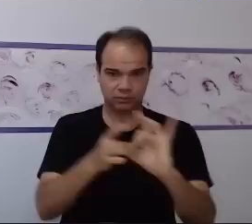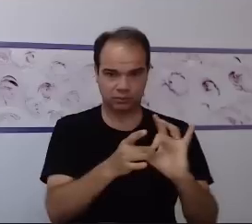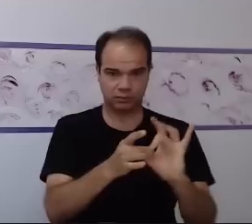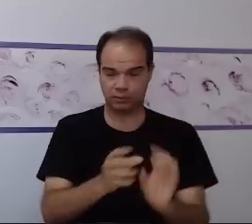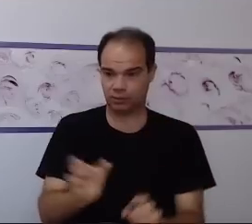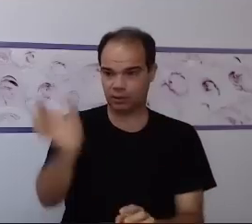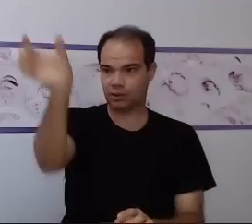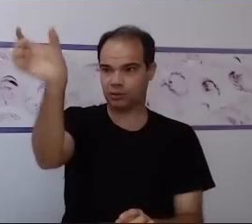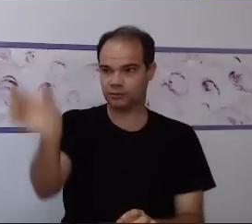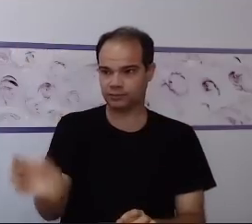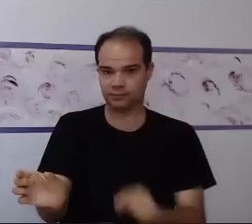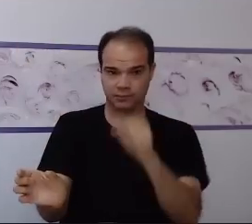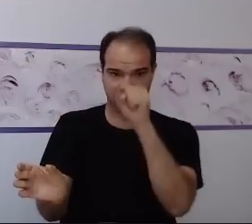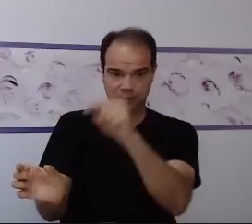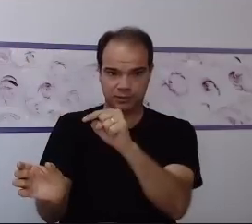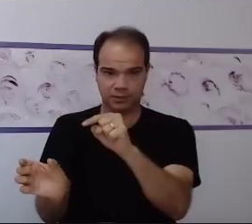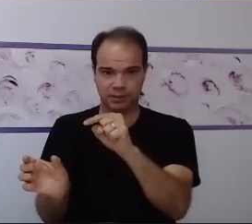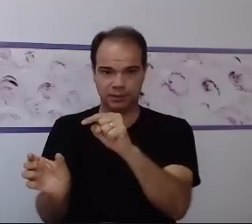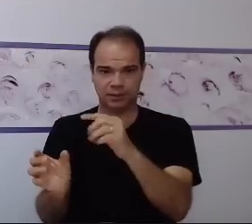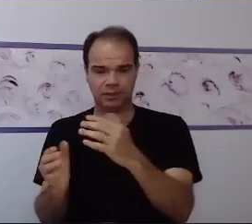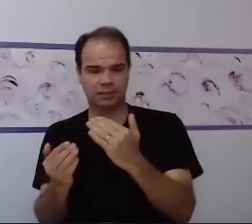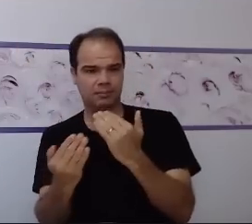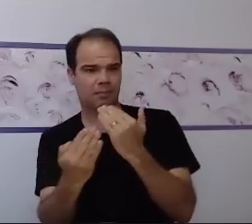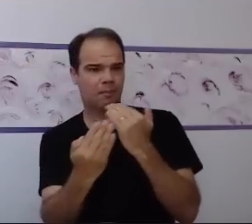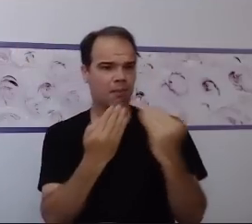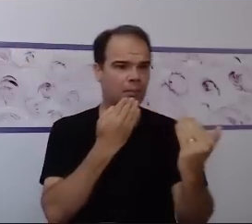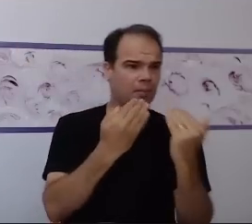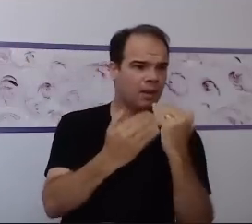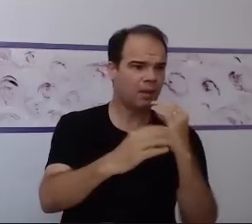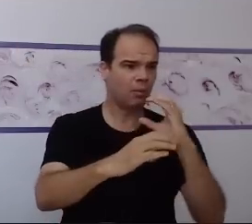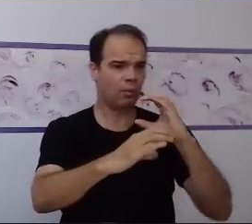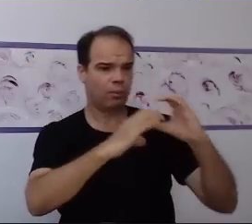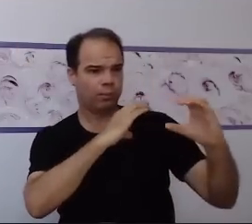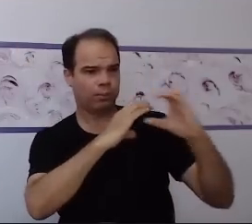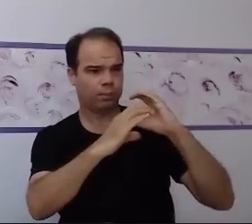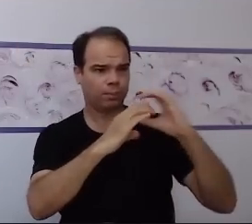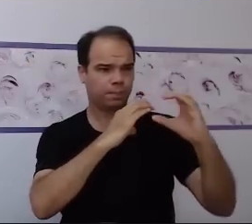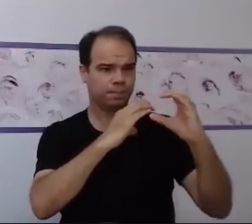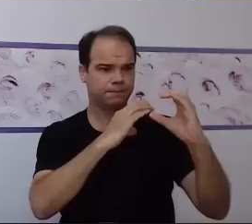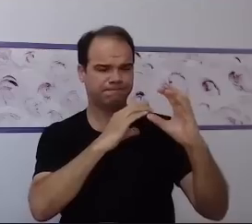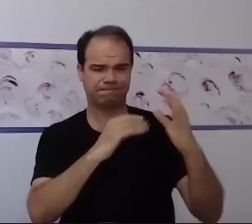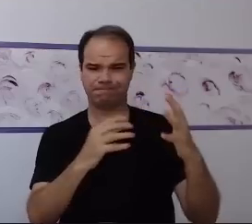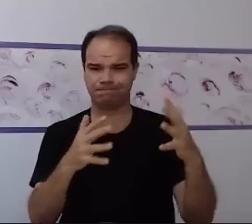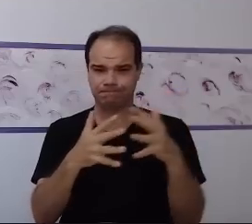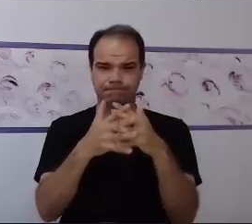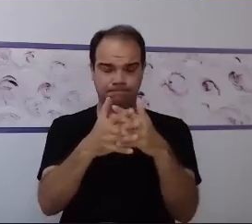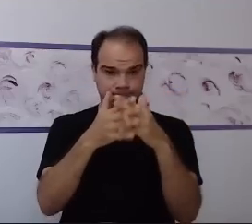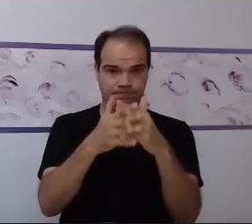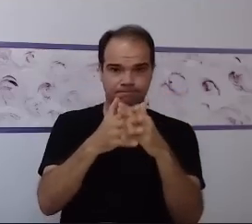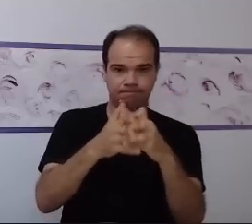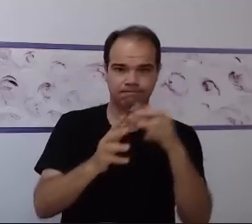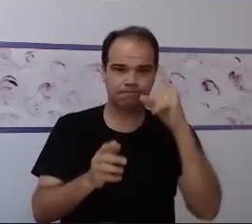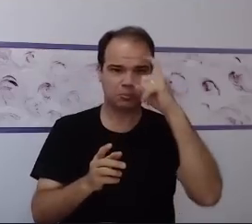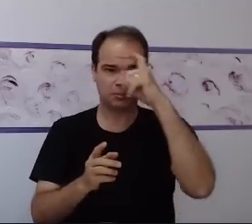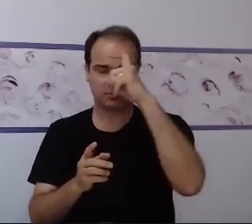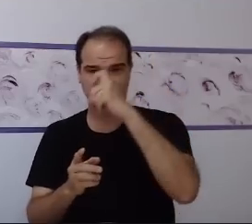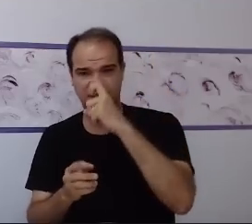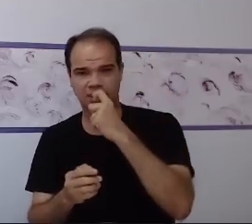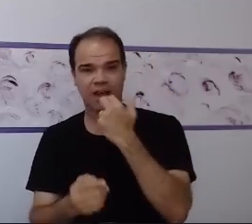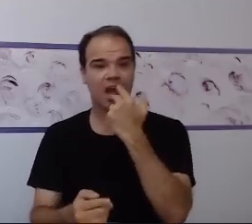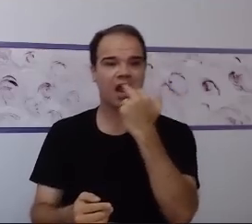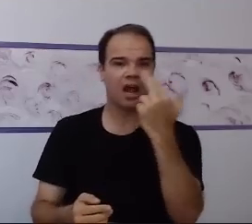dificuldade da interação social. Com a dificuldade da comunicação através de uma